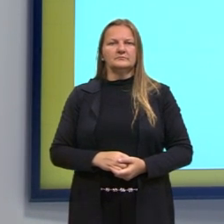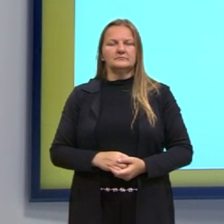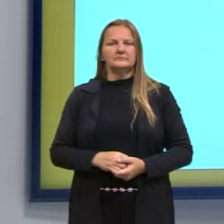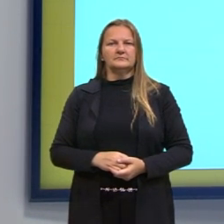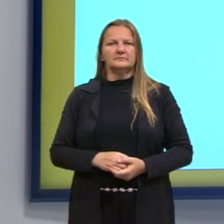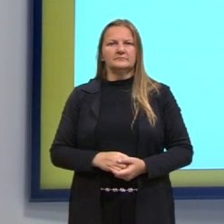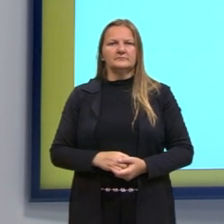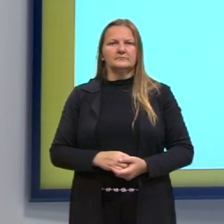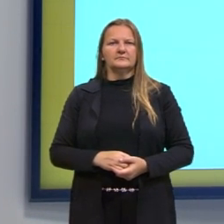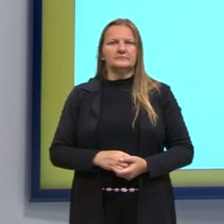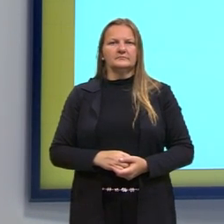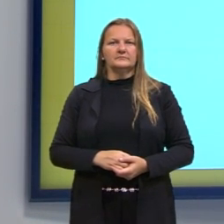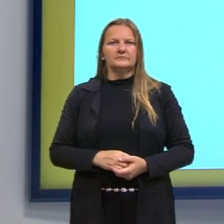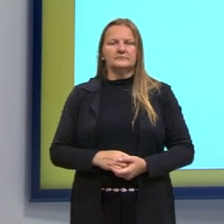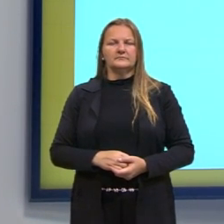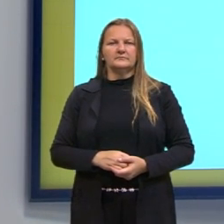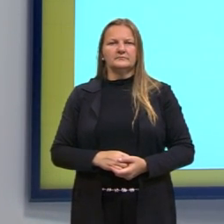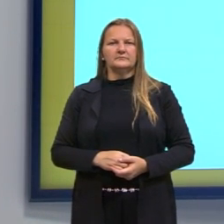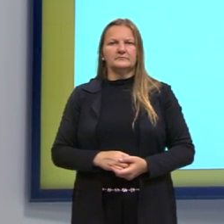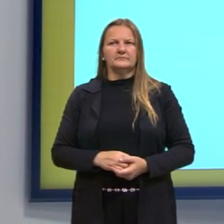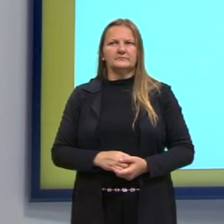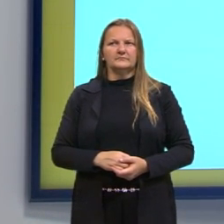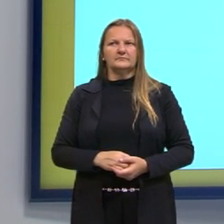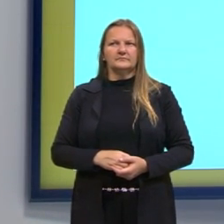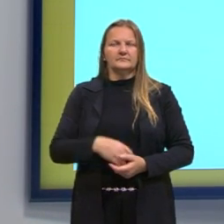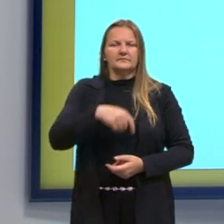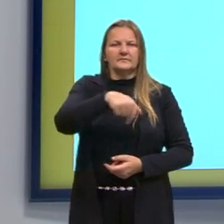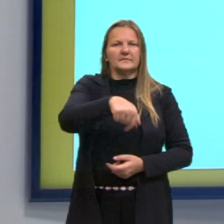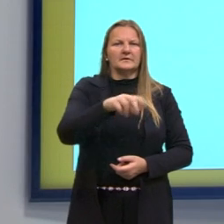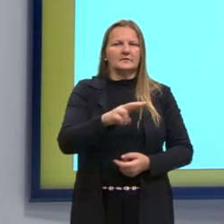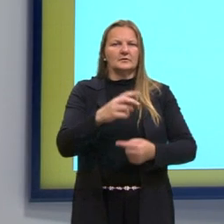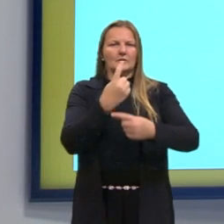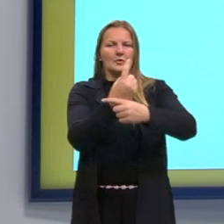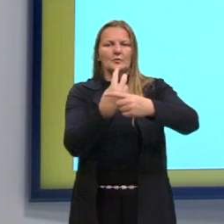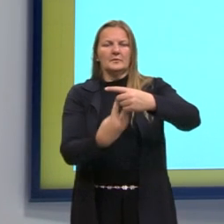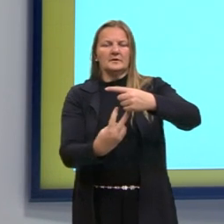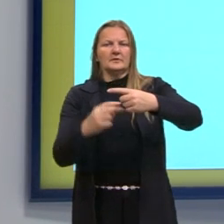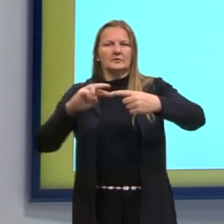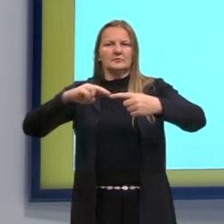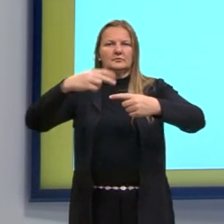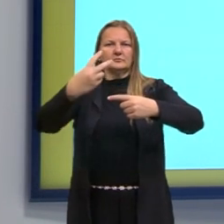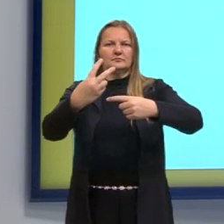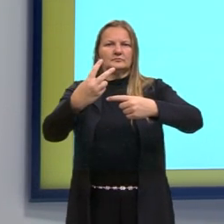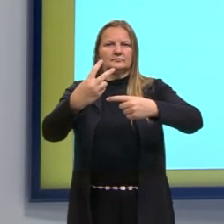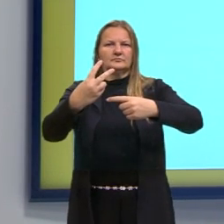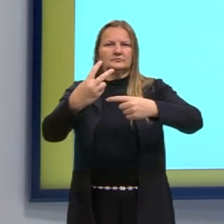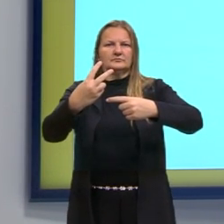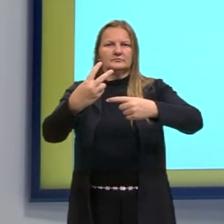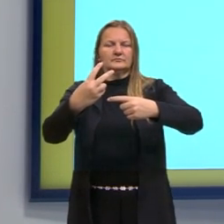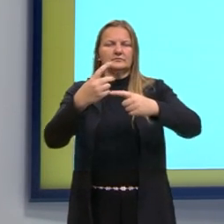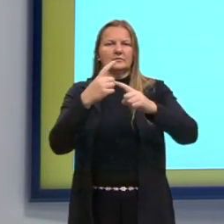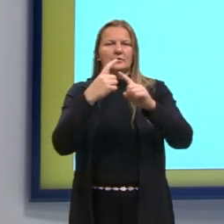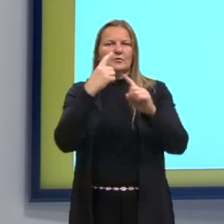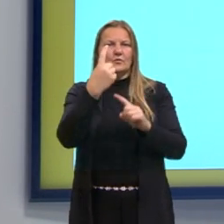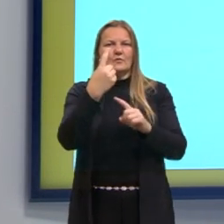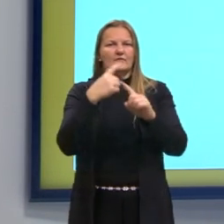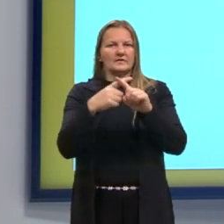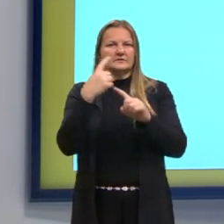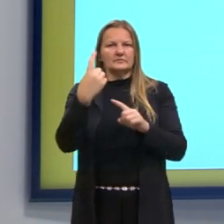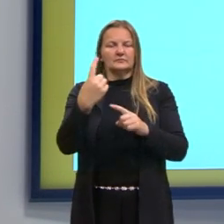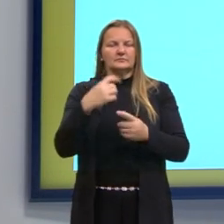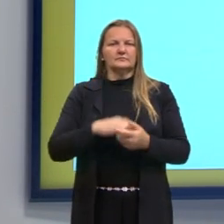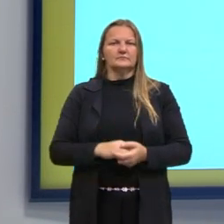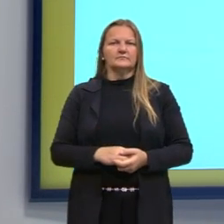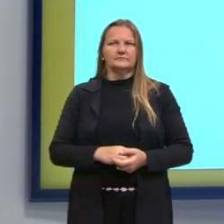potência. Então, o Q2 é 1 meio elevado a 1 vezes 1. E agora,